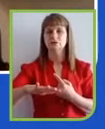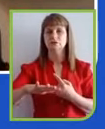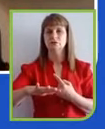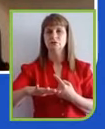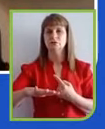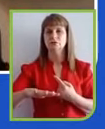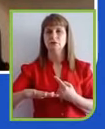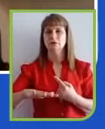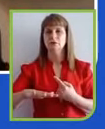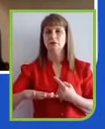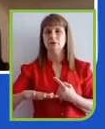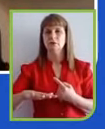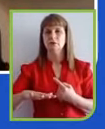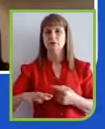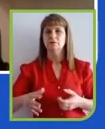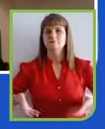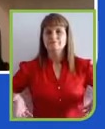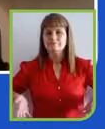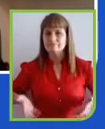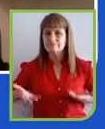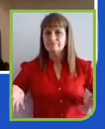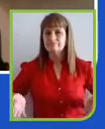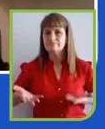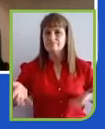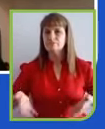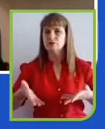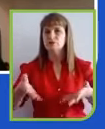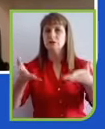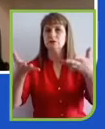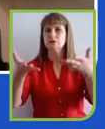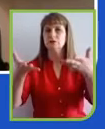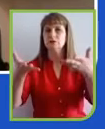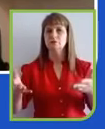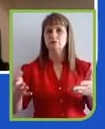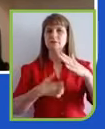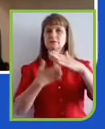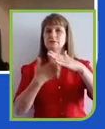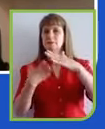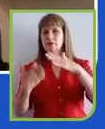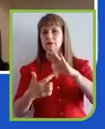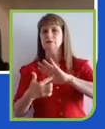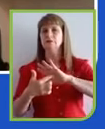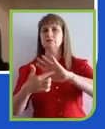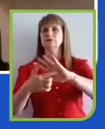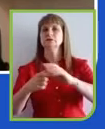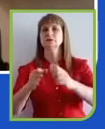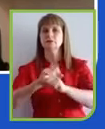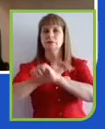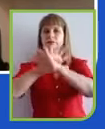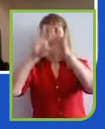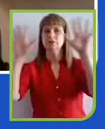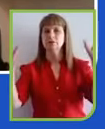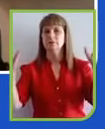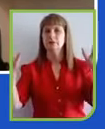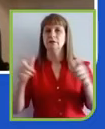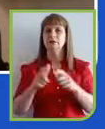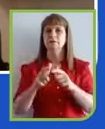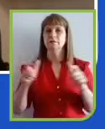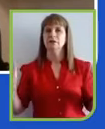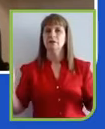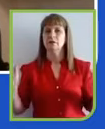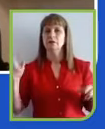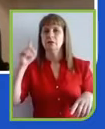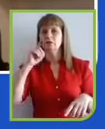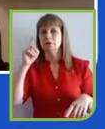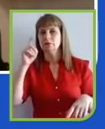impulsionando para uma transparência cada vez maior. Então, a ética e a transparência nós entendemos como fundamental. O terceiro pilar